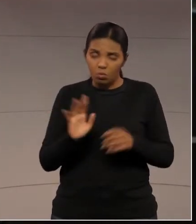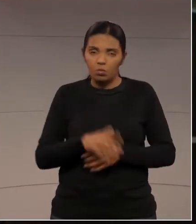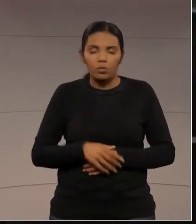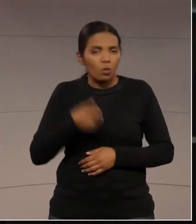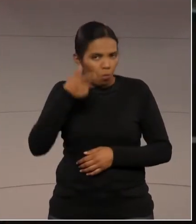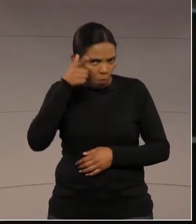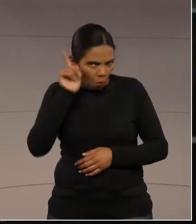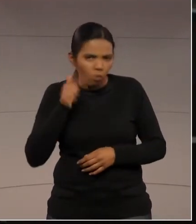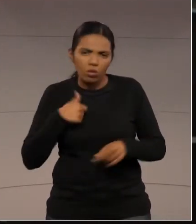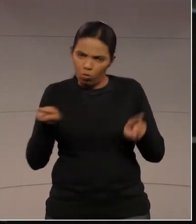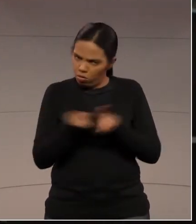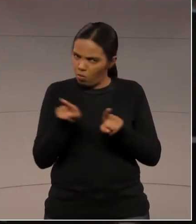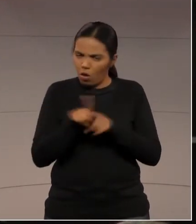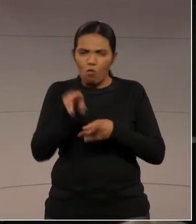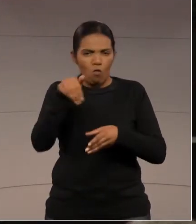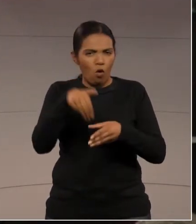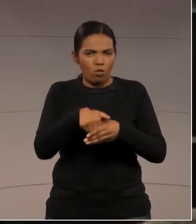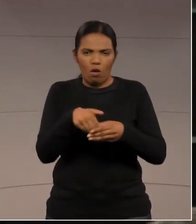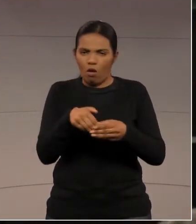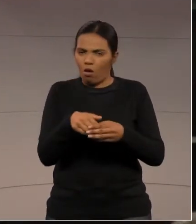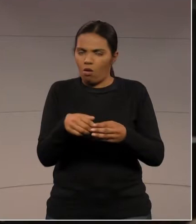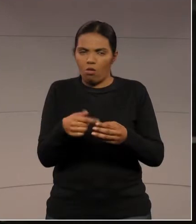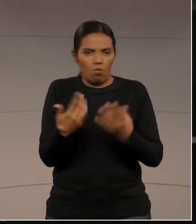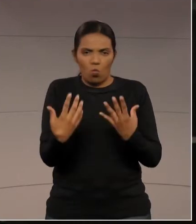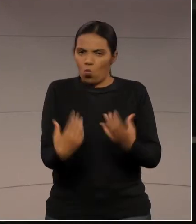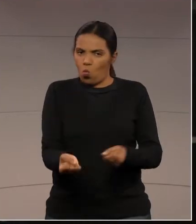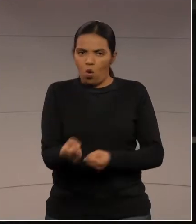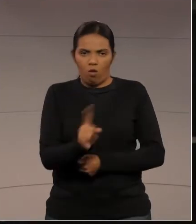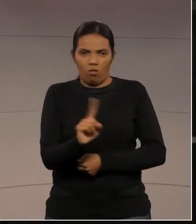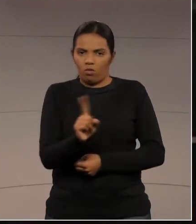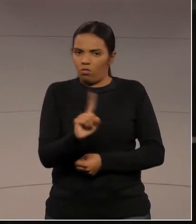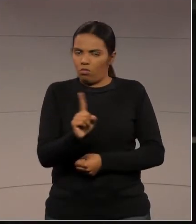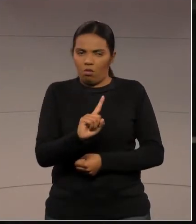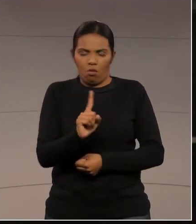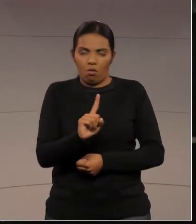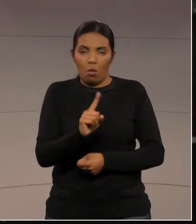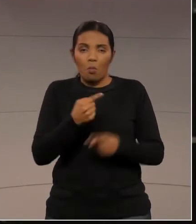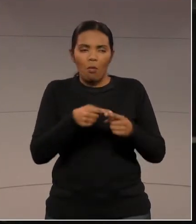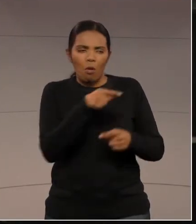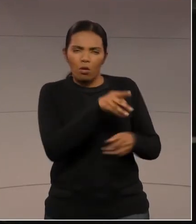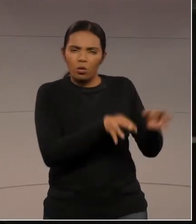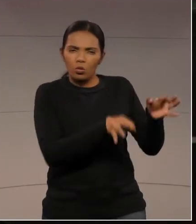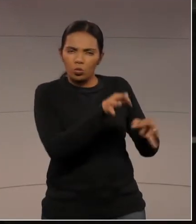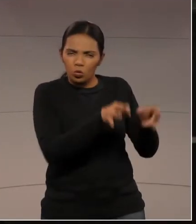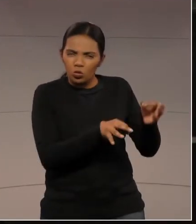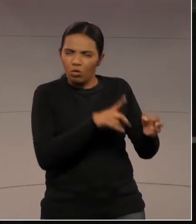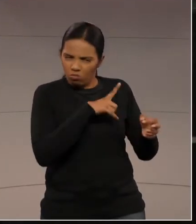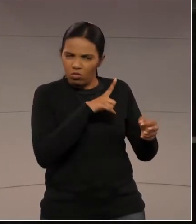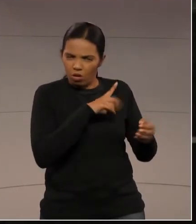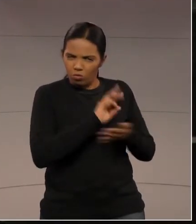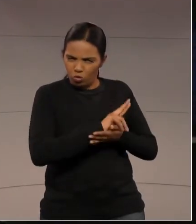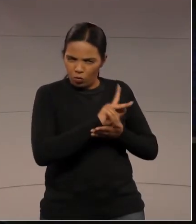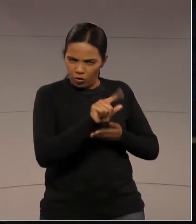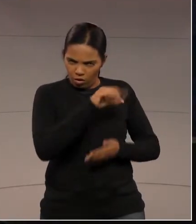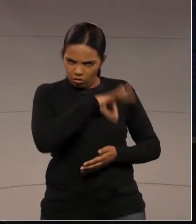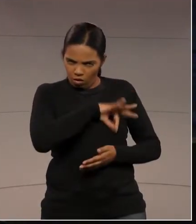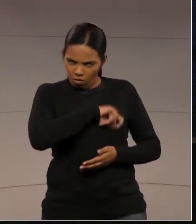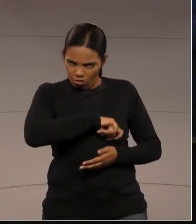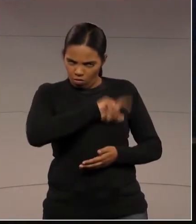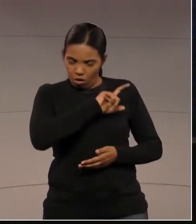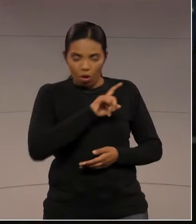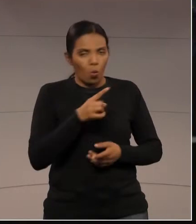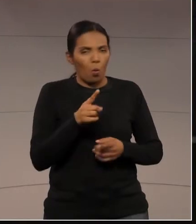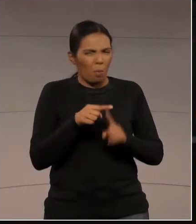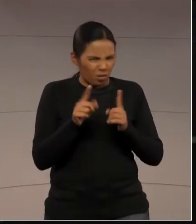eu também votei contra o reajuste diferente para os outros poderes, não porque eu sou contra os servidores